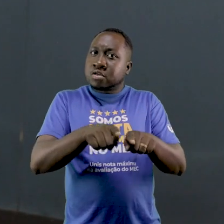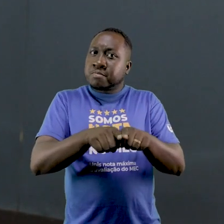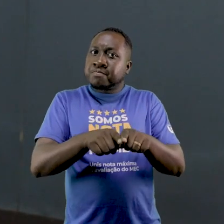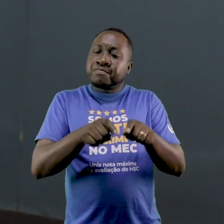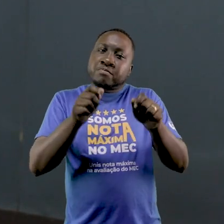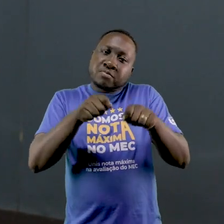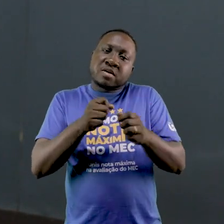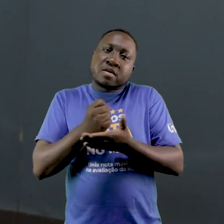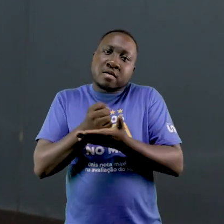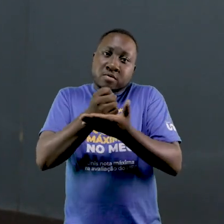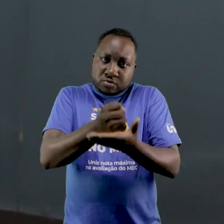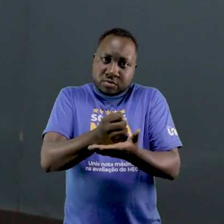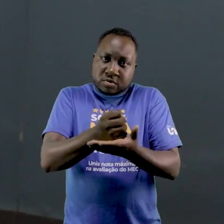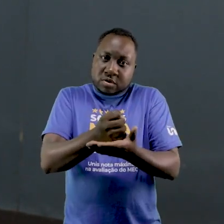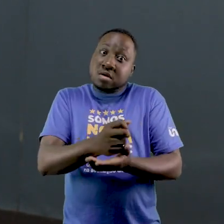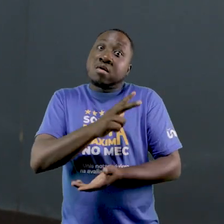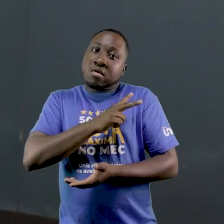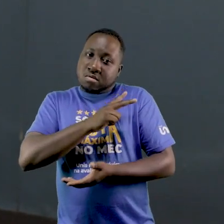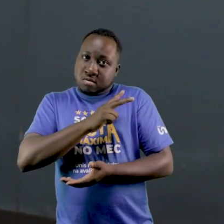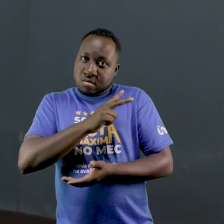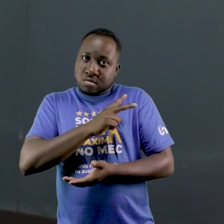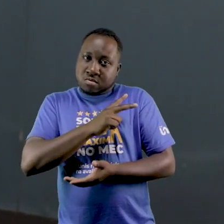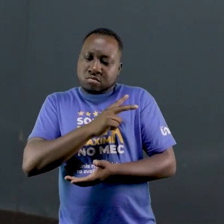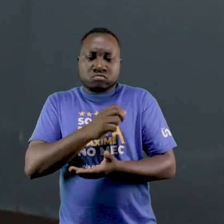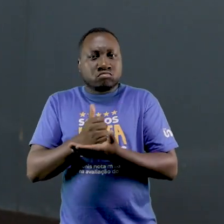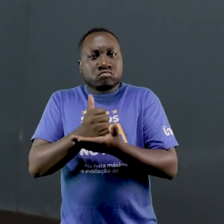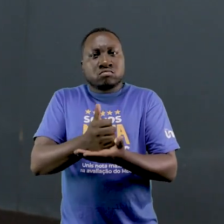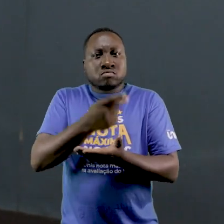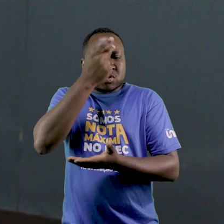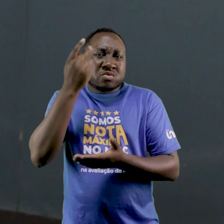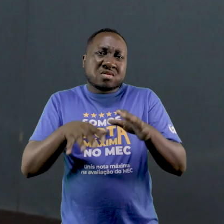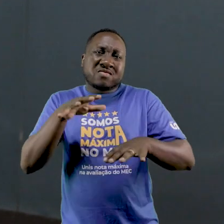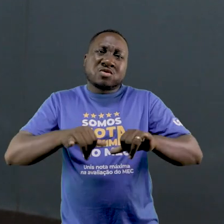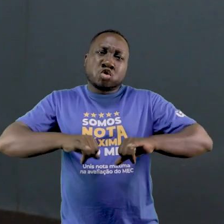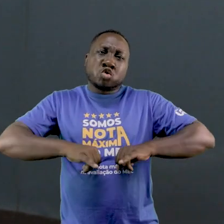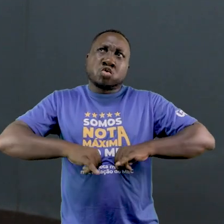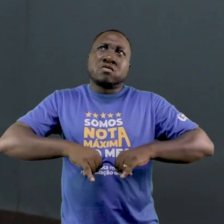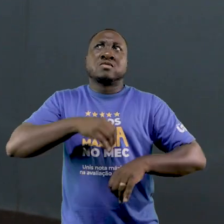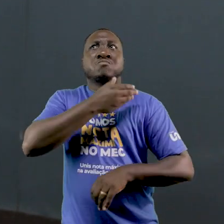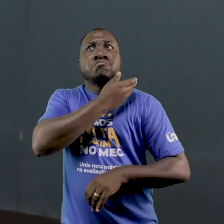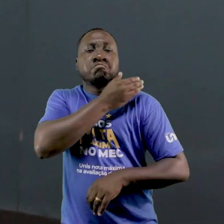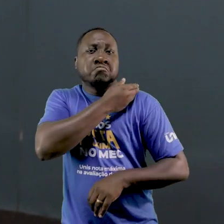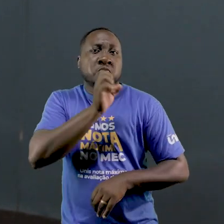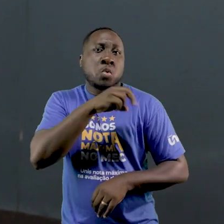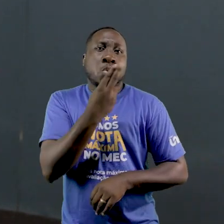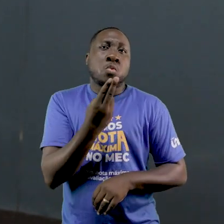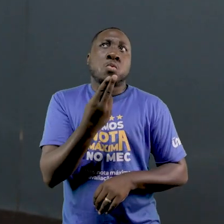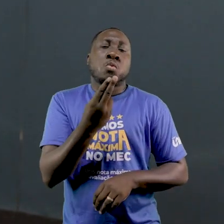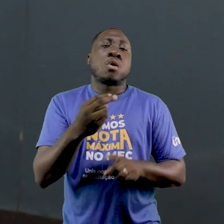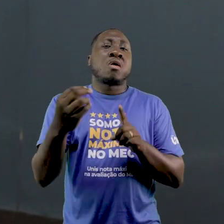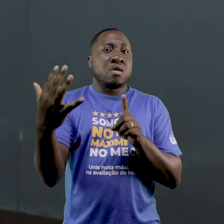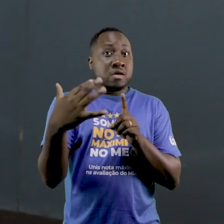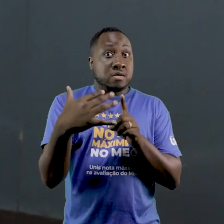apoio, que estabelece canais de denúncia seguros e confidenciais, além de serviços de apoio para as pessoas